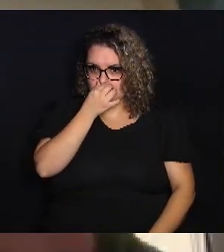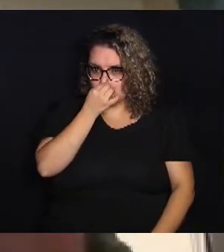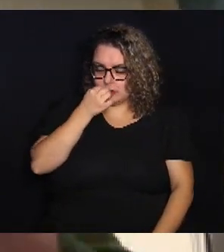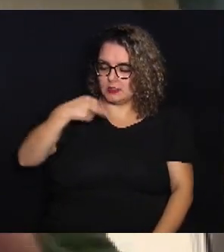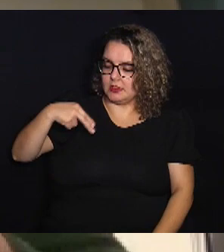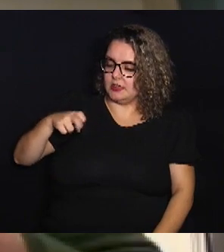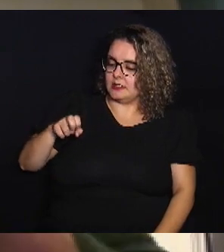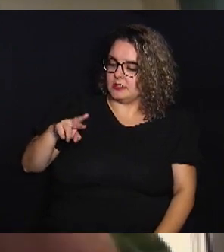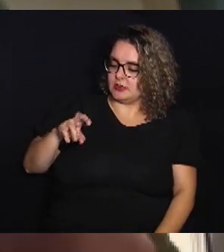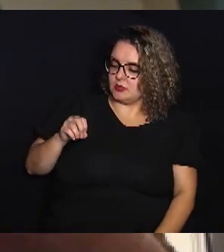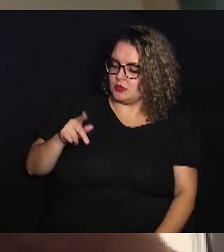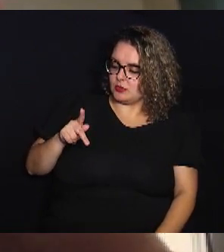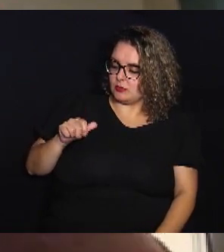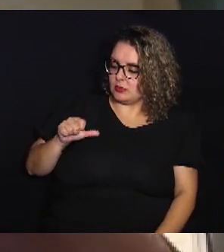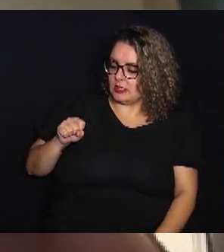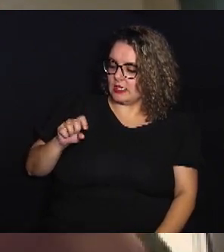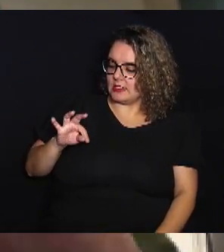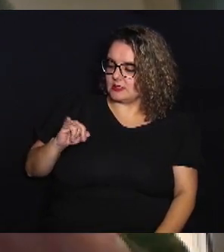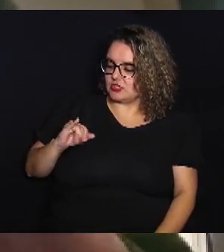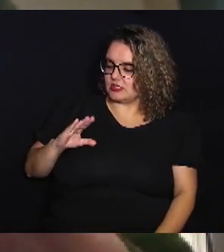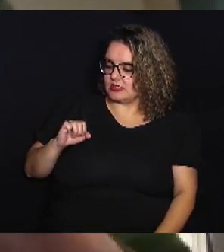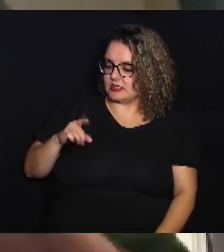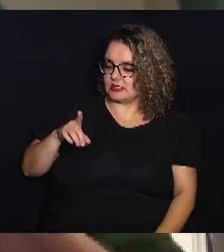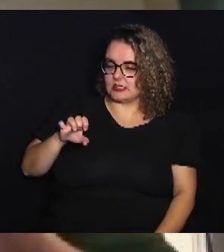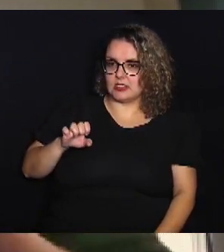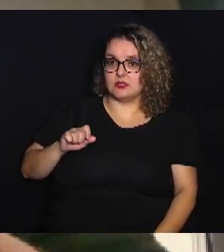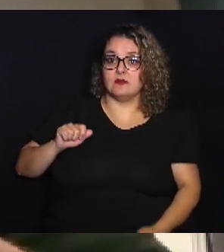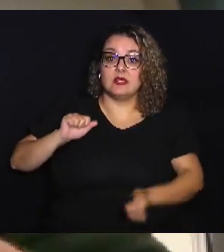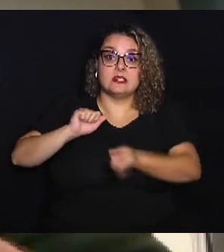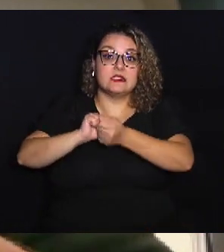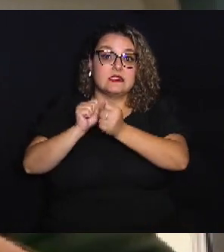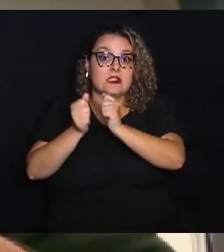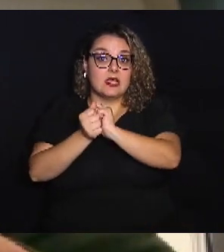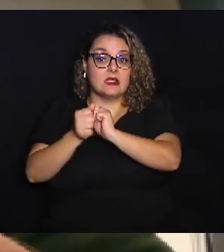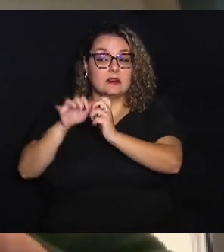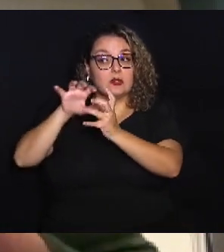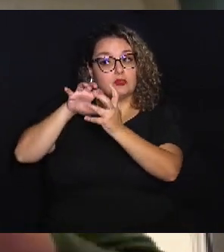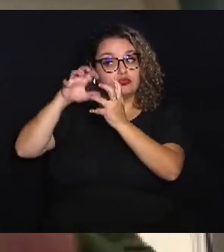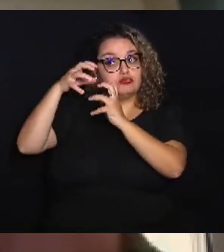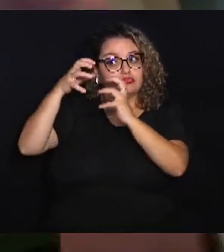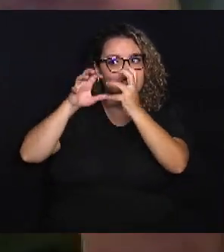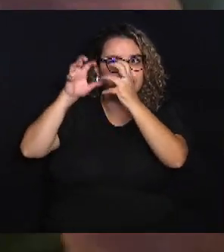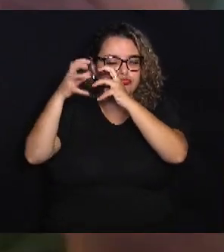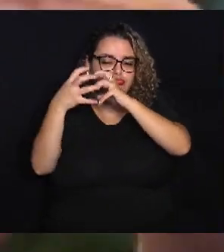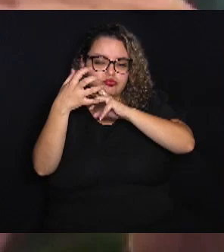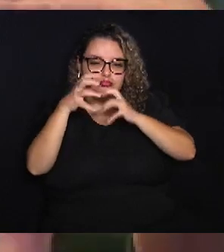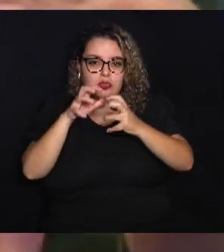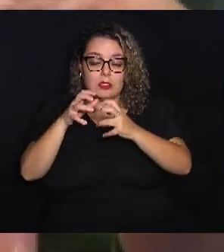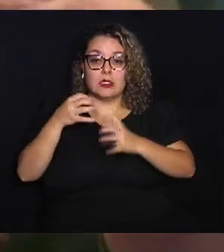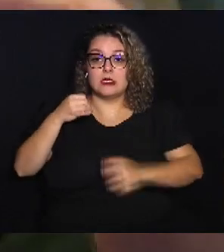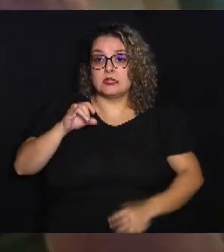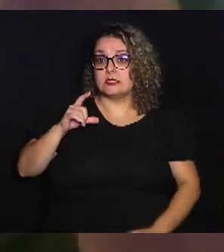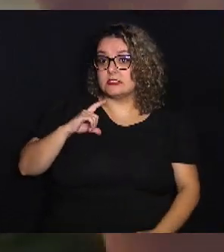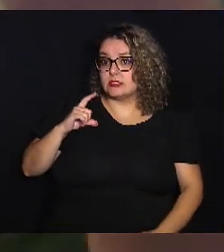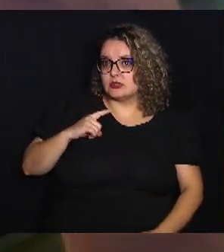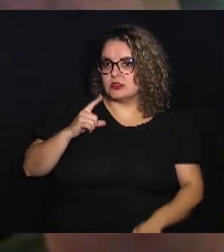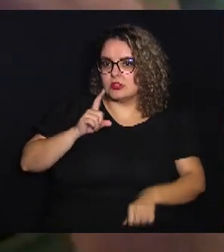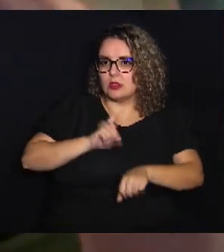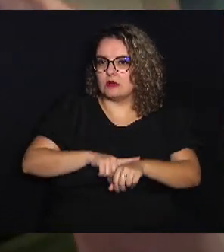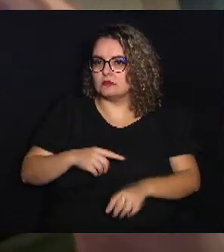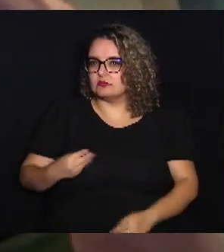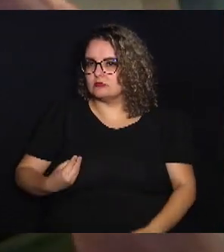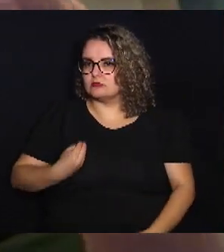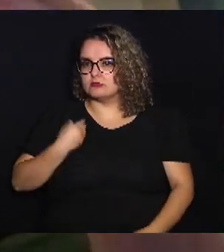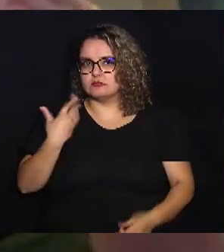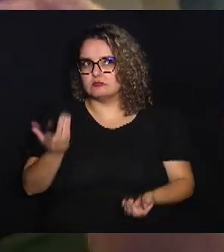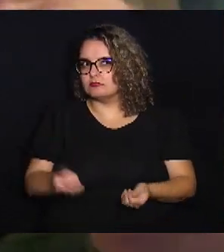neuroplasticidade vai fazendo esta remodelação. Se nós tivéssemos um tempo de